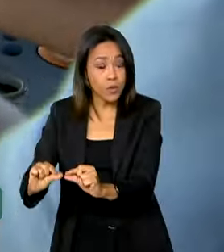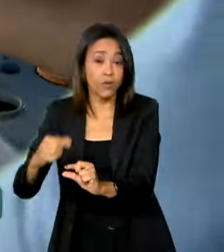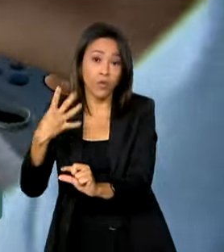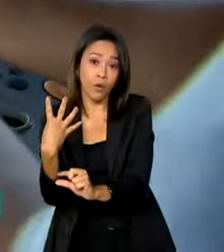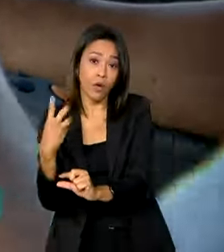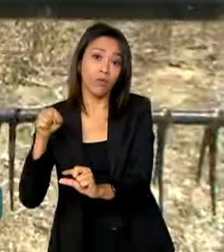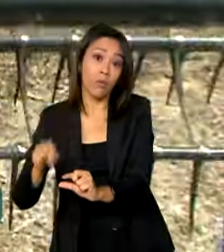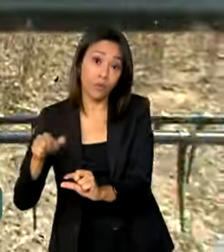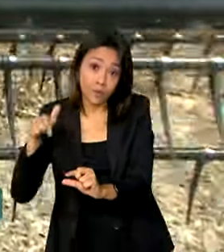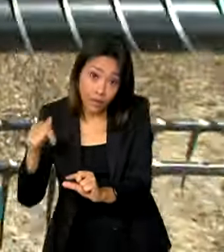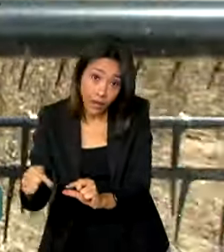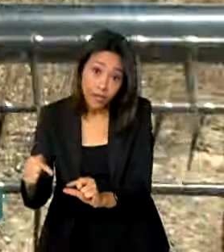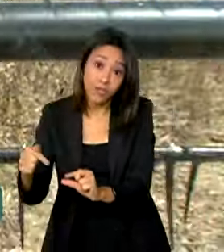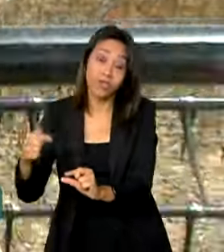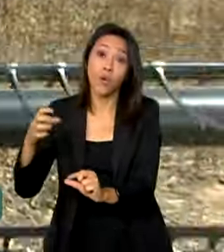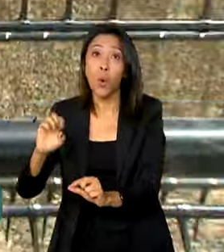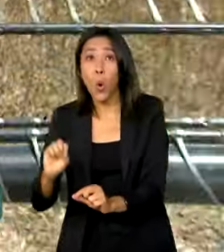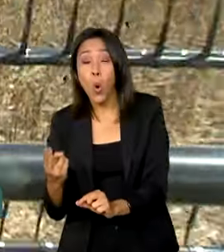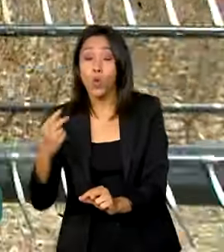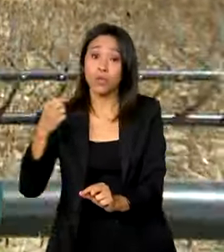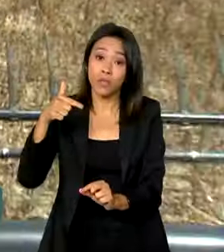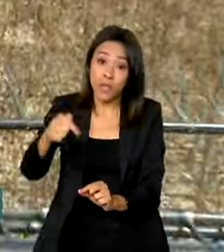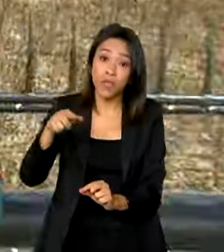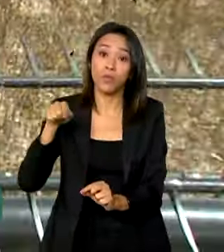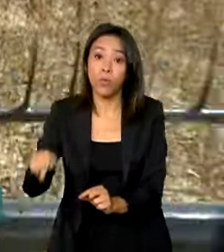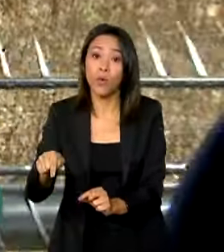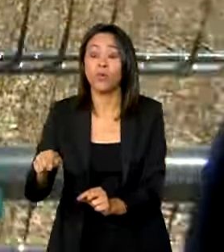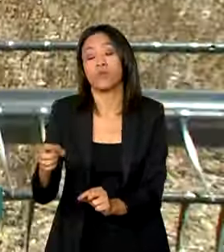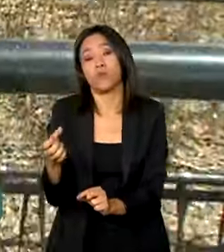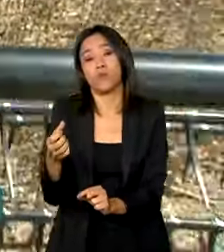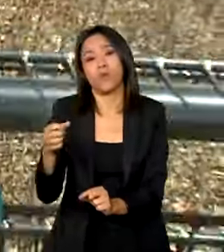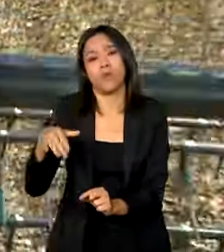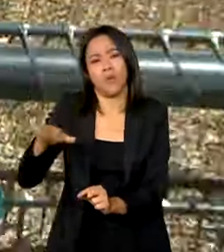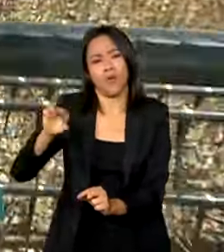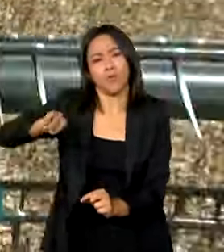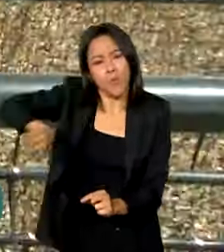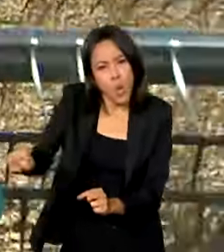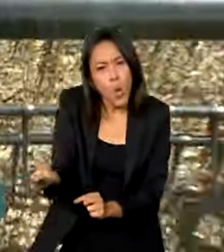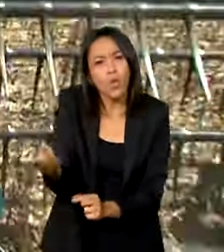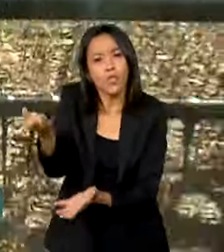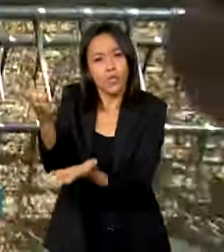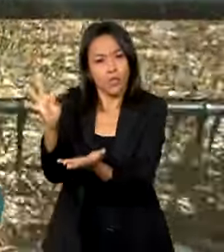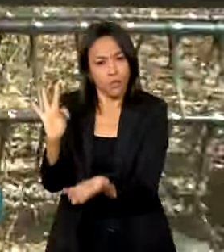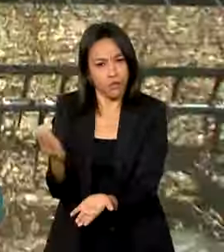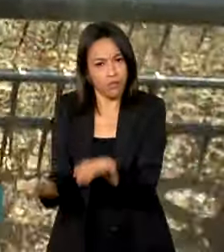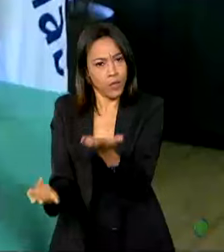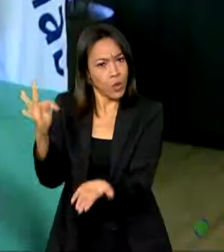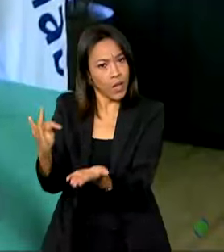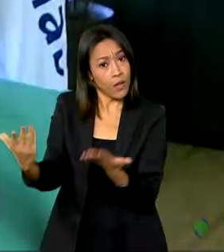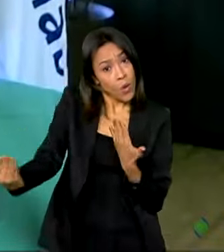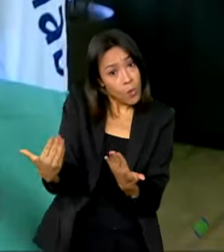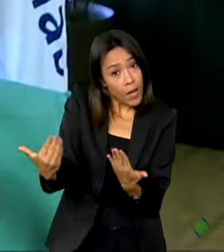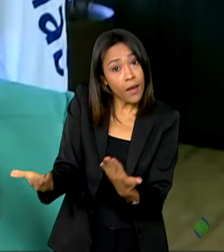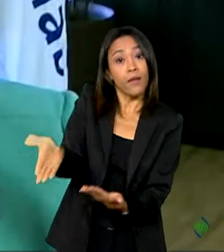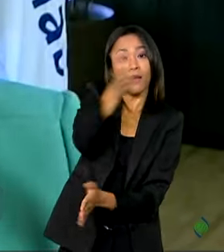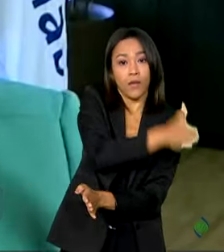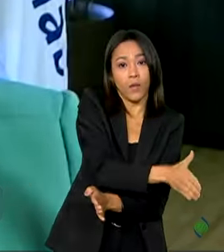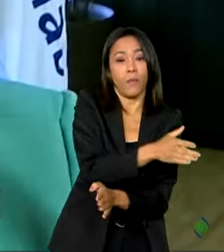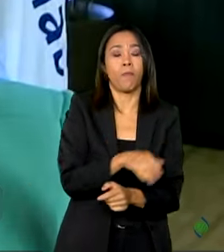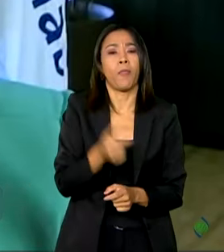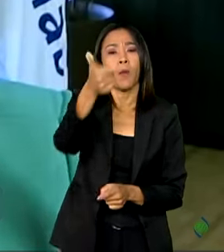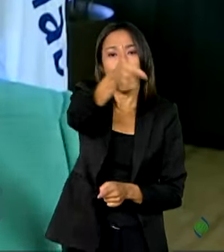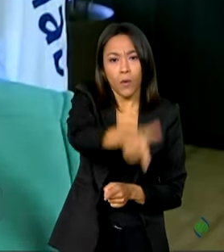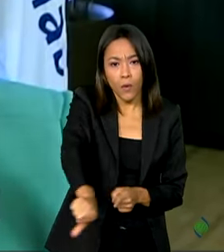,7 ou 7,23 milhões de toneladas em comparação à safra passada. Outro